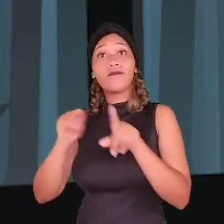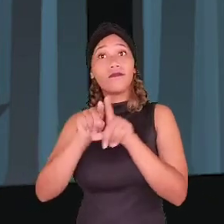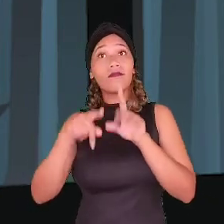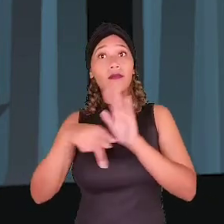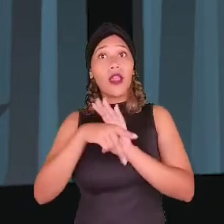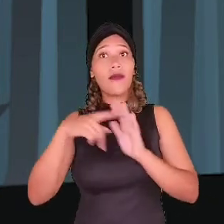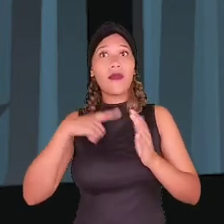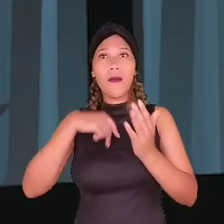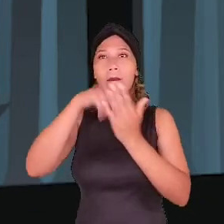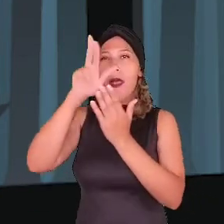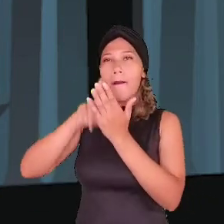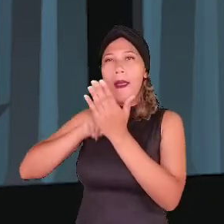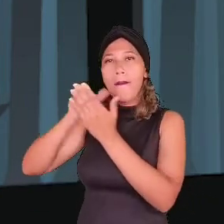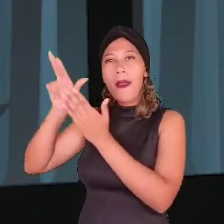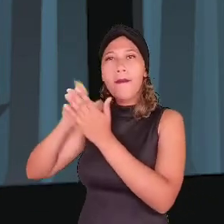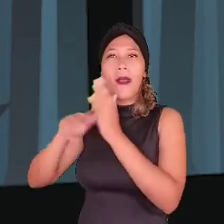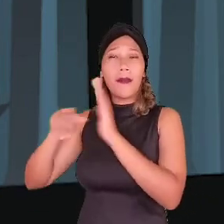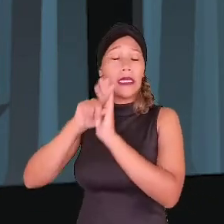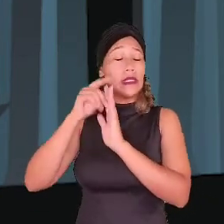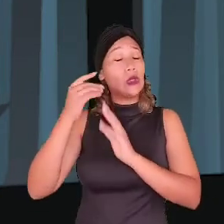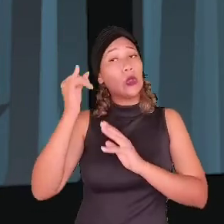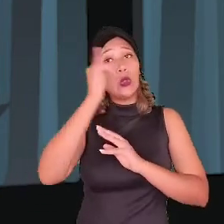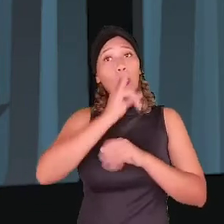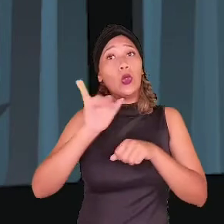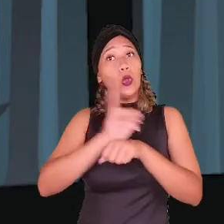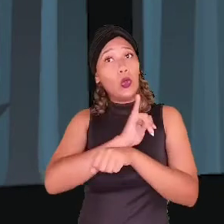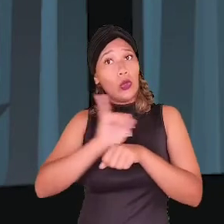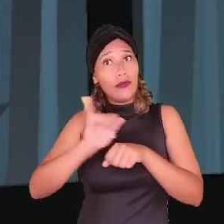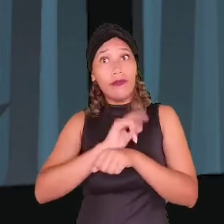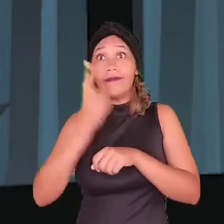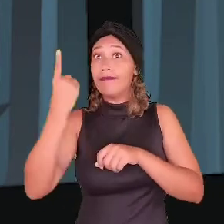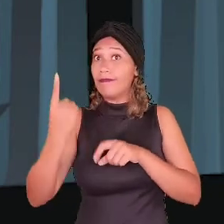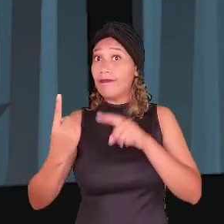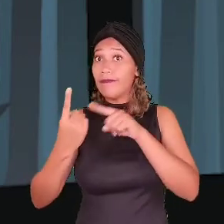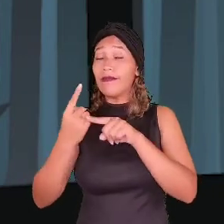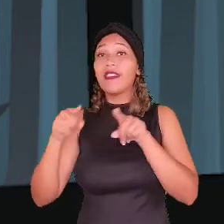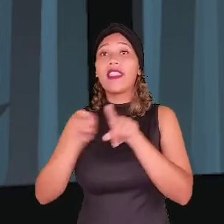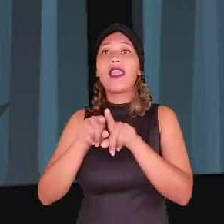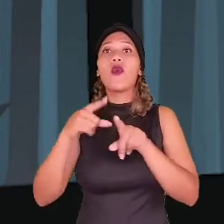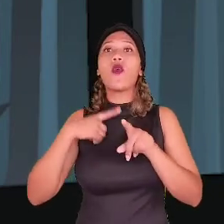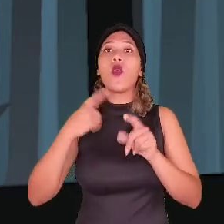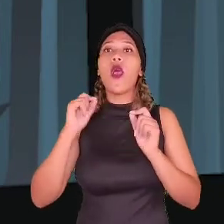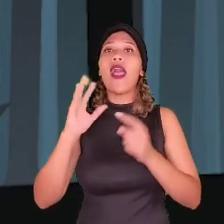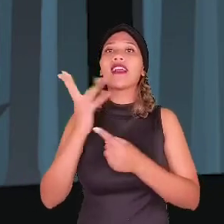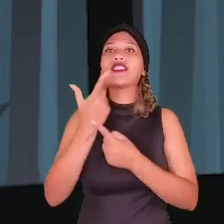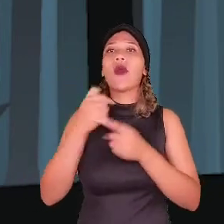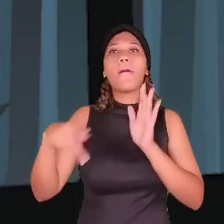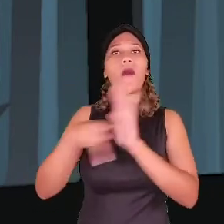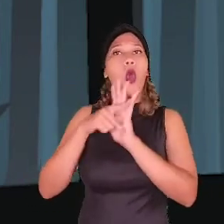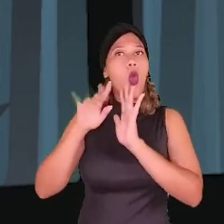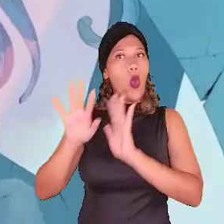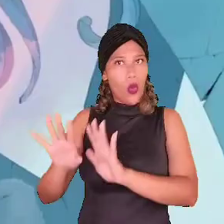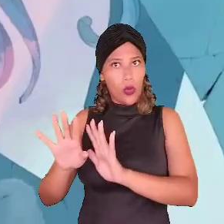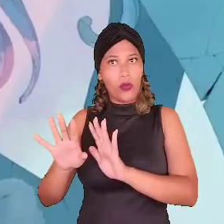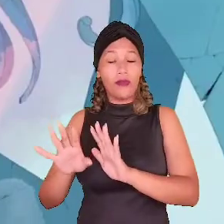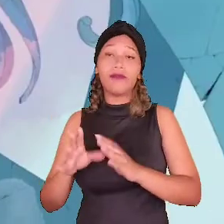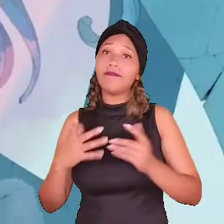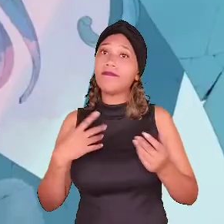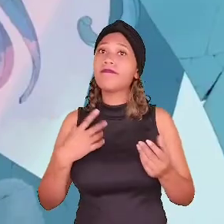traços do estilo surrealista. Um dos personagens do jogo, inclusive, possui uma instalação artística própria.